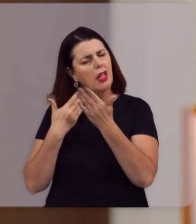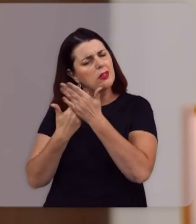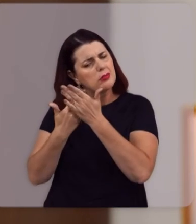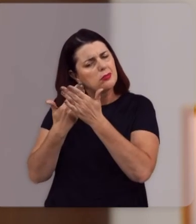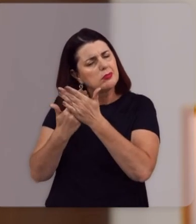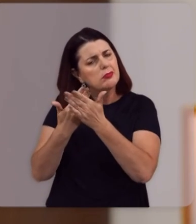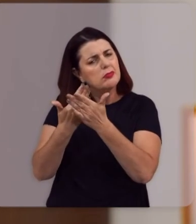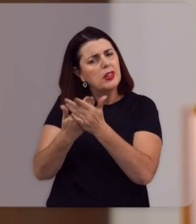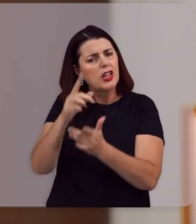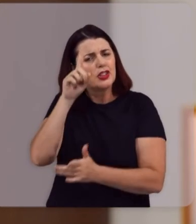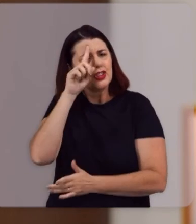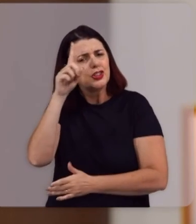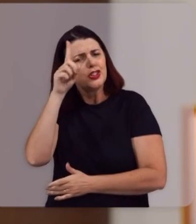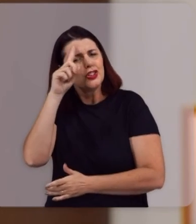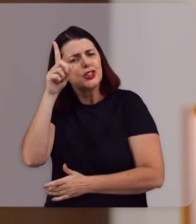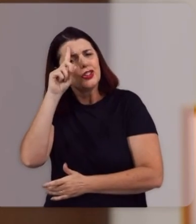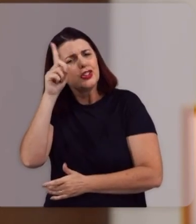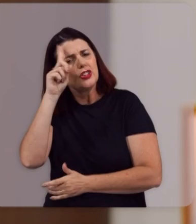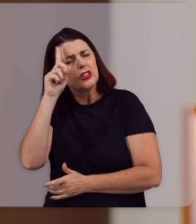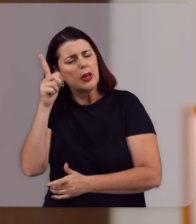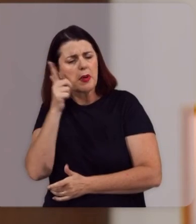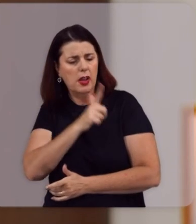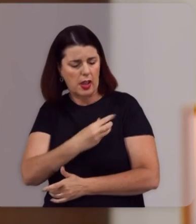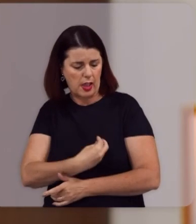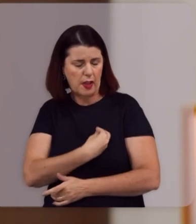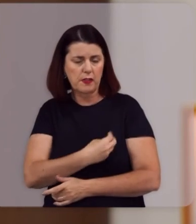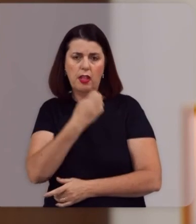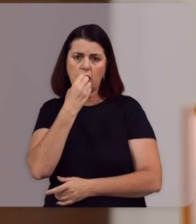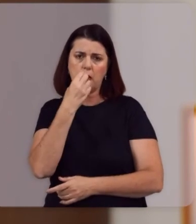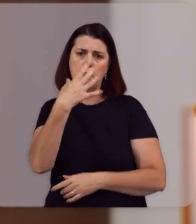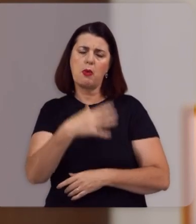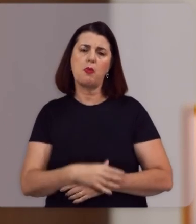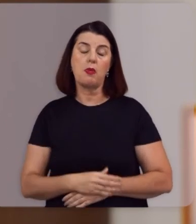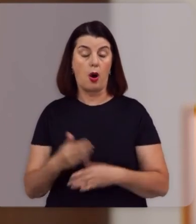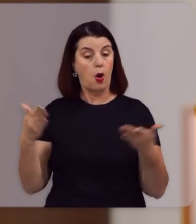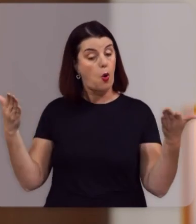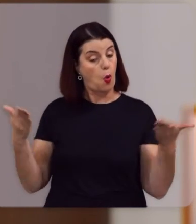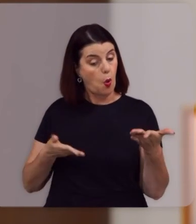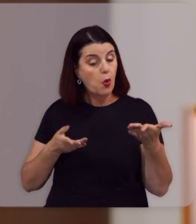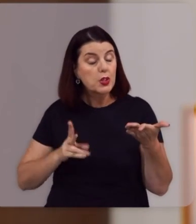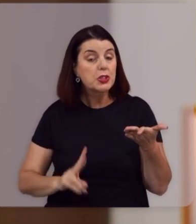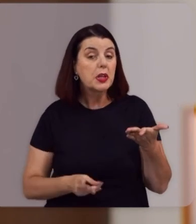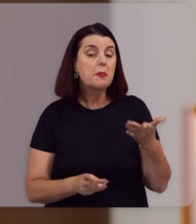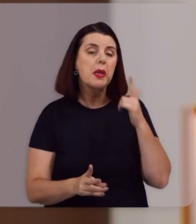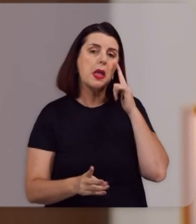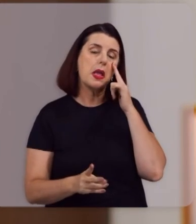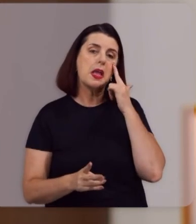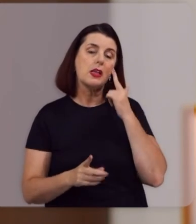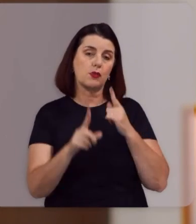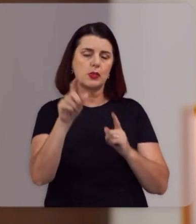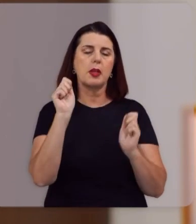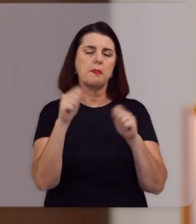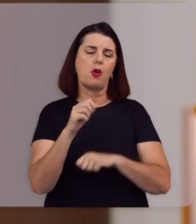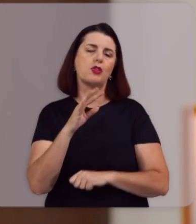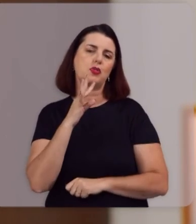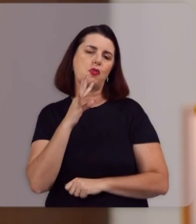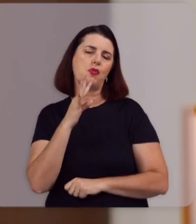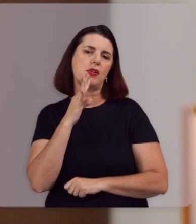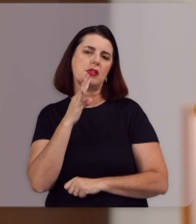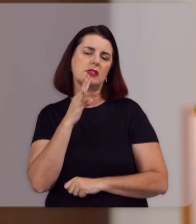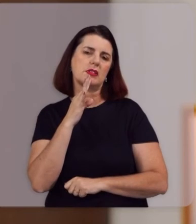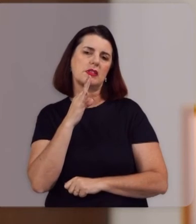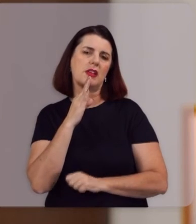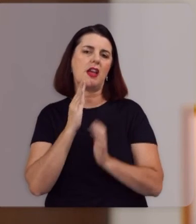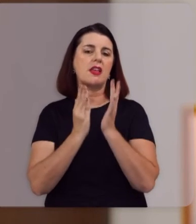meditado neste livro De dia e noite Para ter uma vida bem sucedida? Hoje mesmo você pode Conhecer a